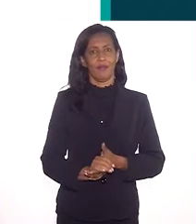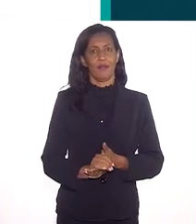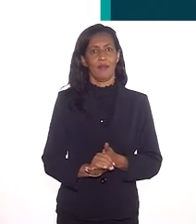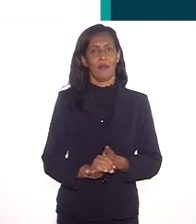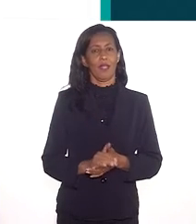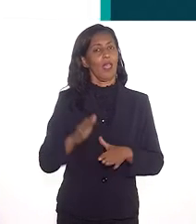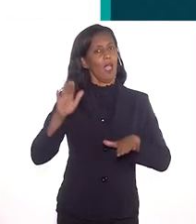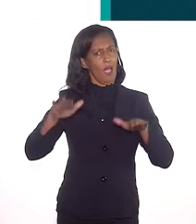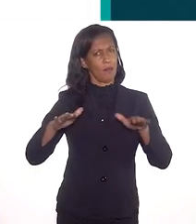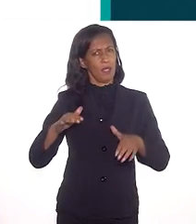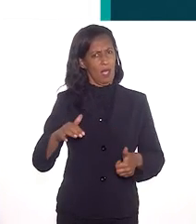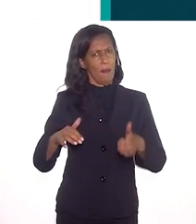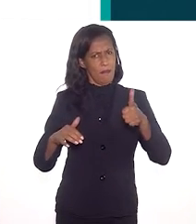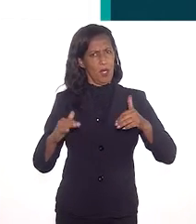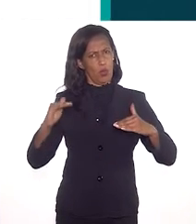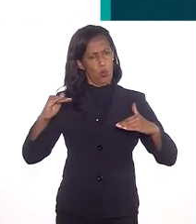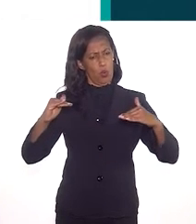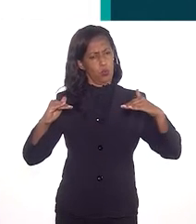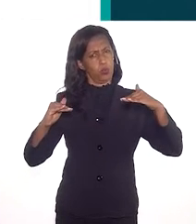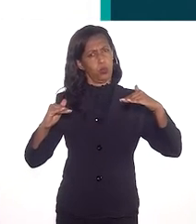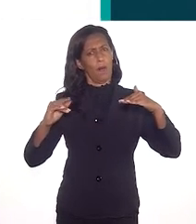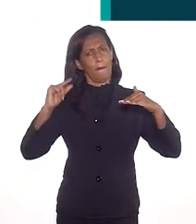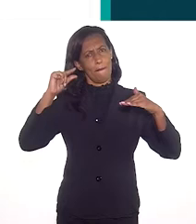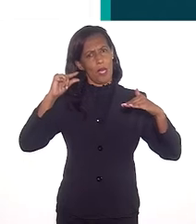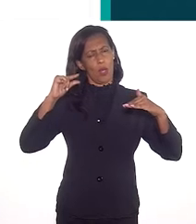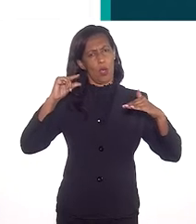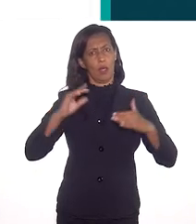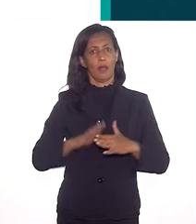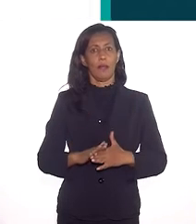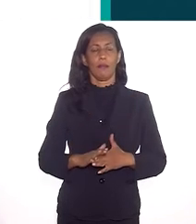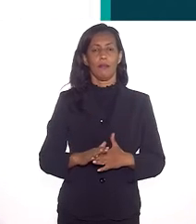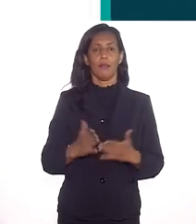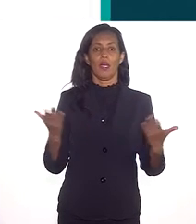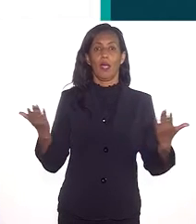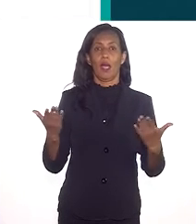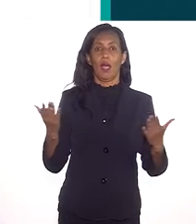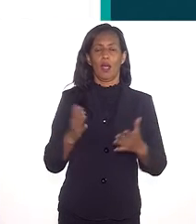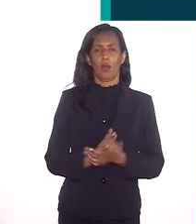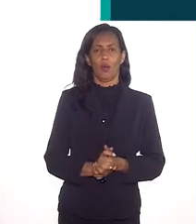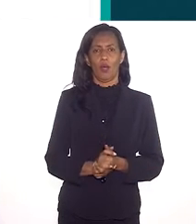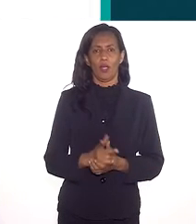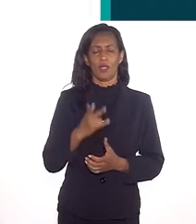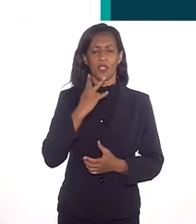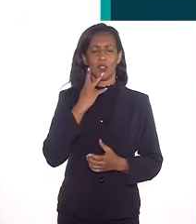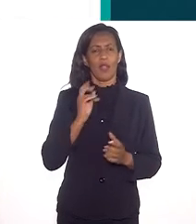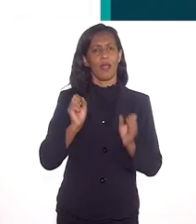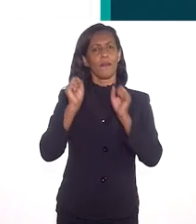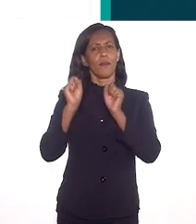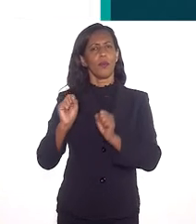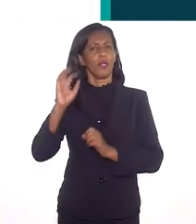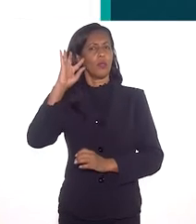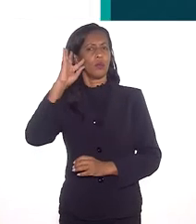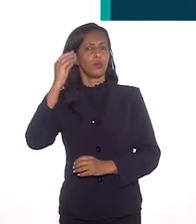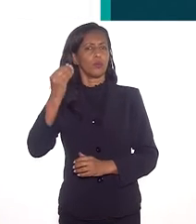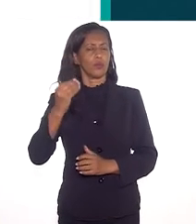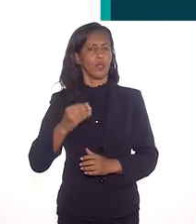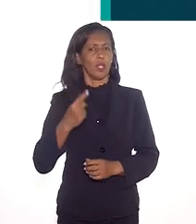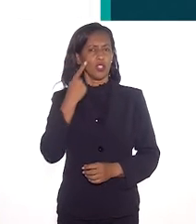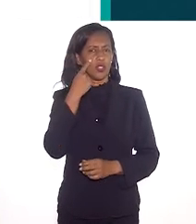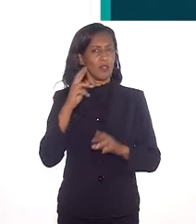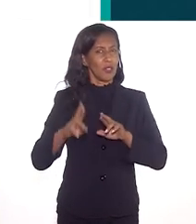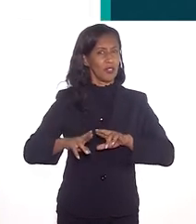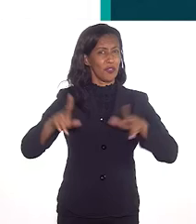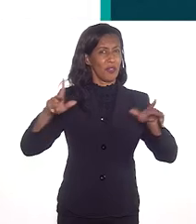diferenças, apesar da melhora que teve nessa área. Agora, se a gente passa para poder e tomada de decisões,